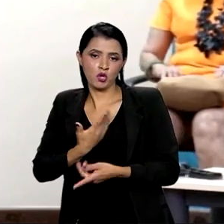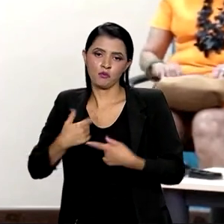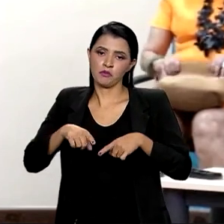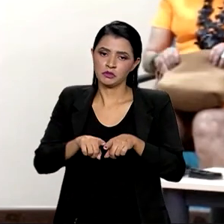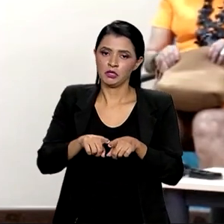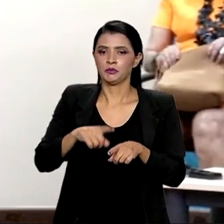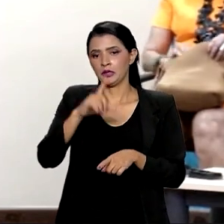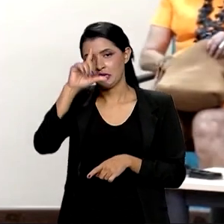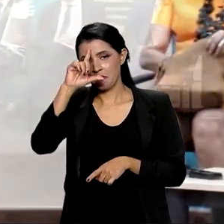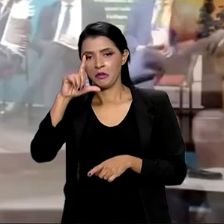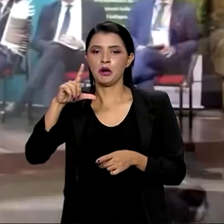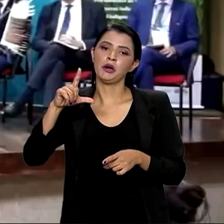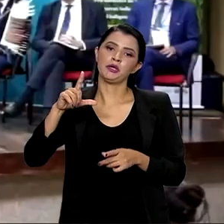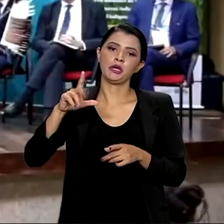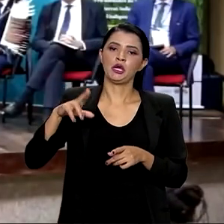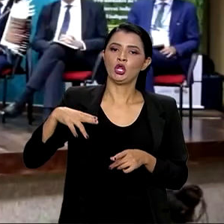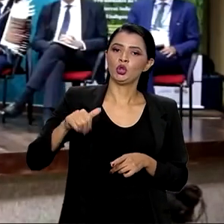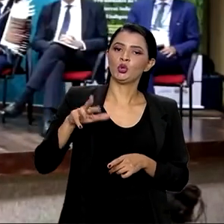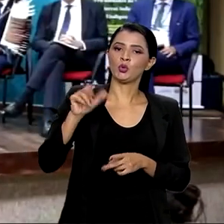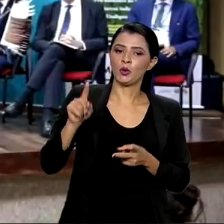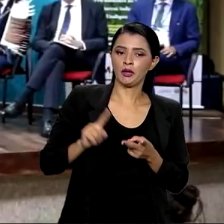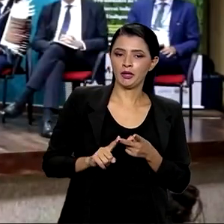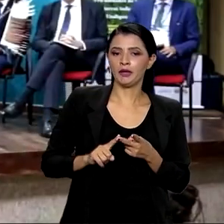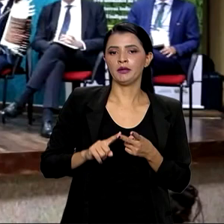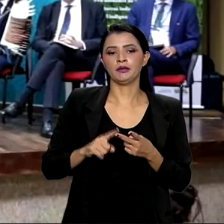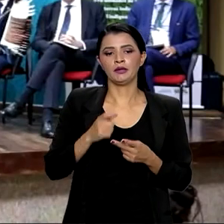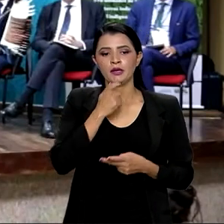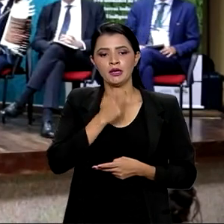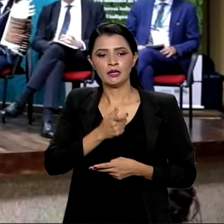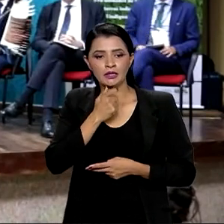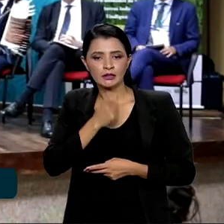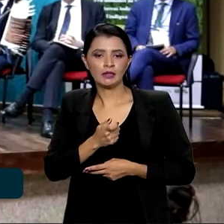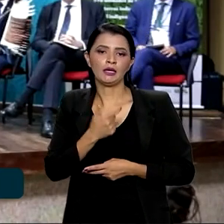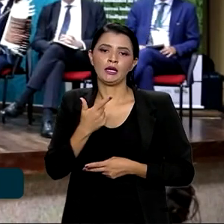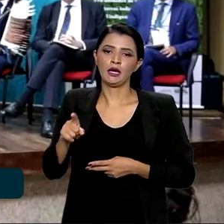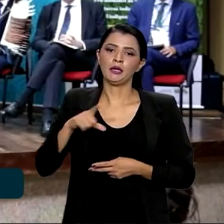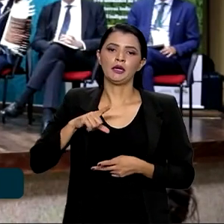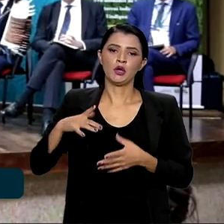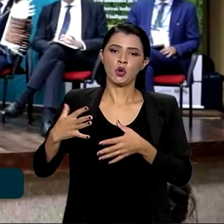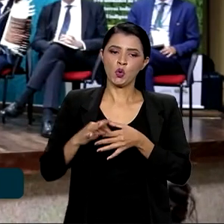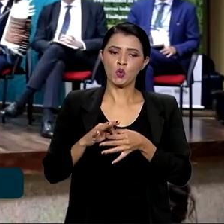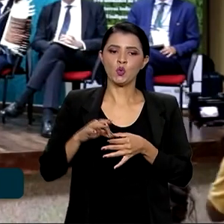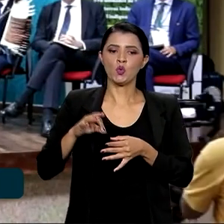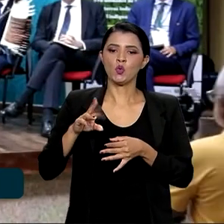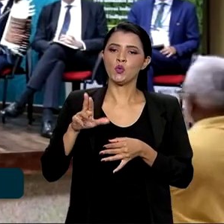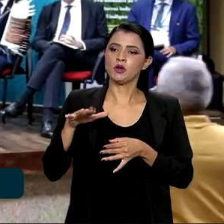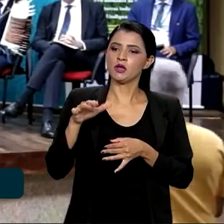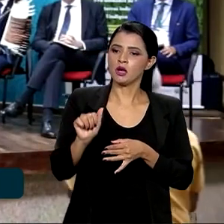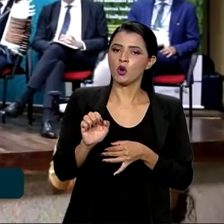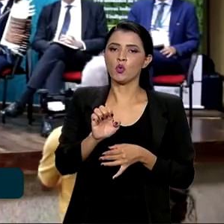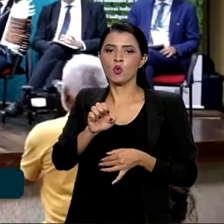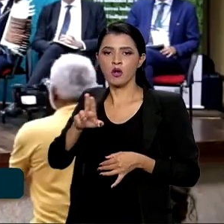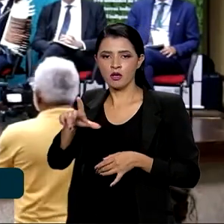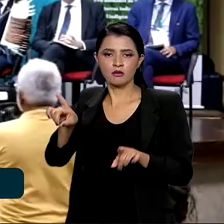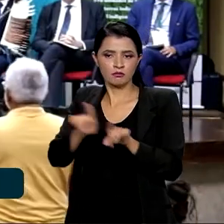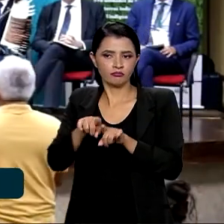Noruega, a Inglaterra, agora também os Estados Unidos estão chegando, a União Europeia, que entendem